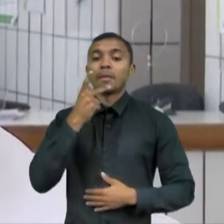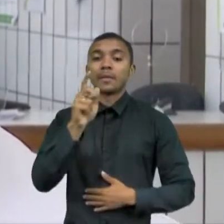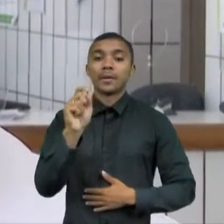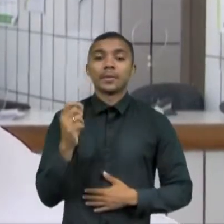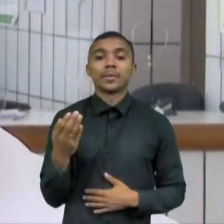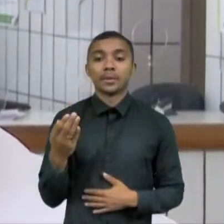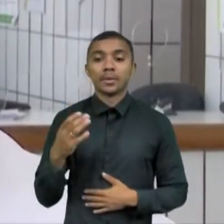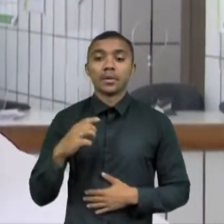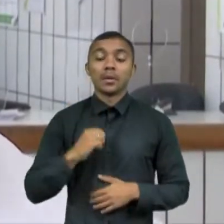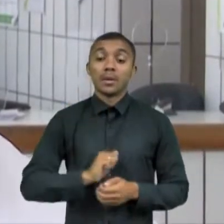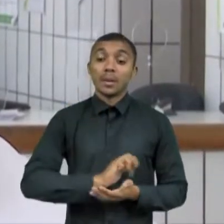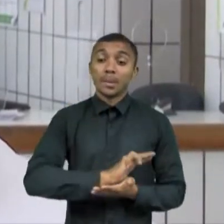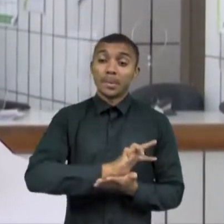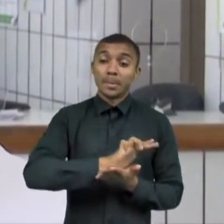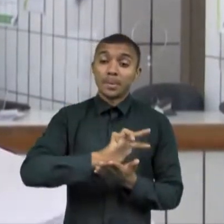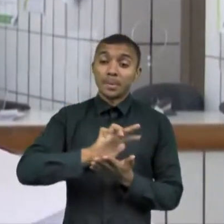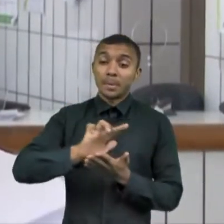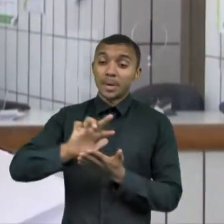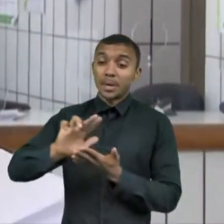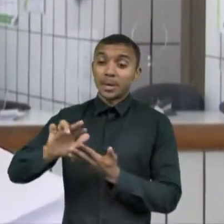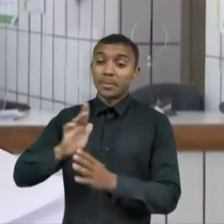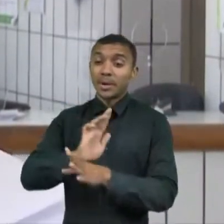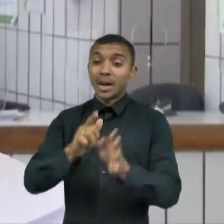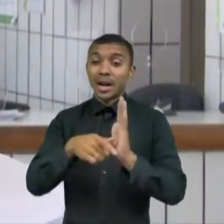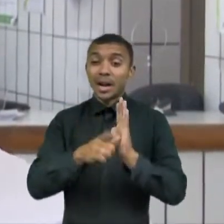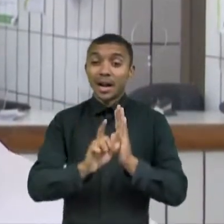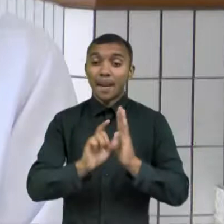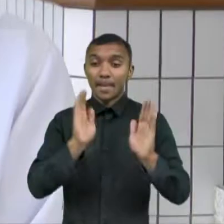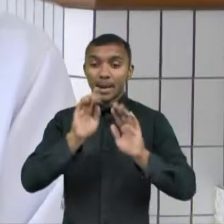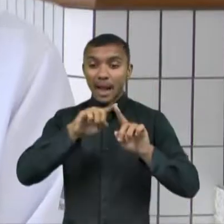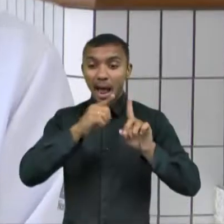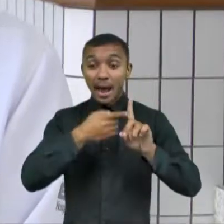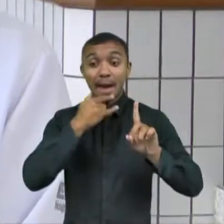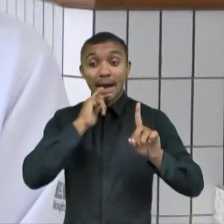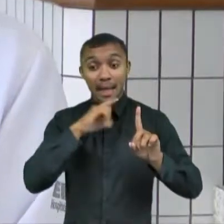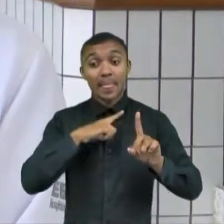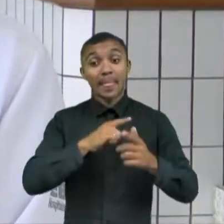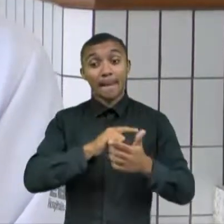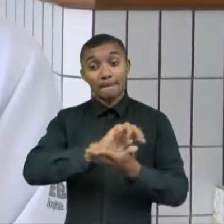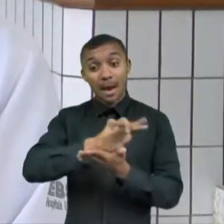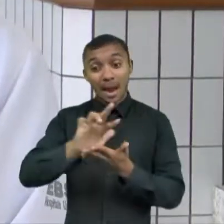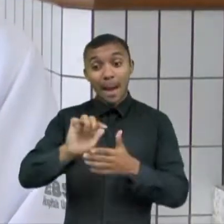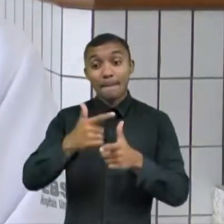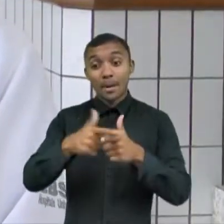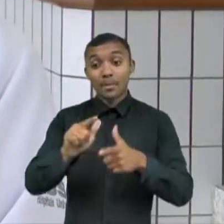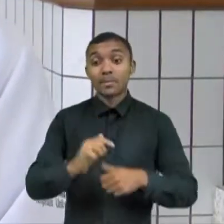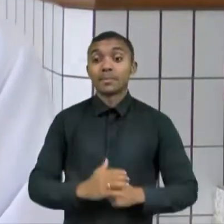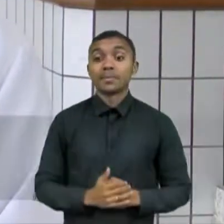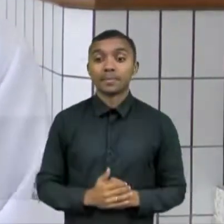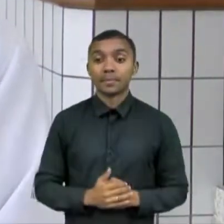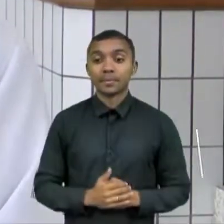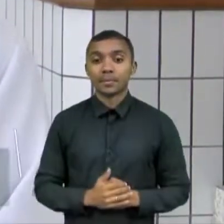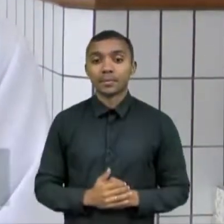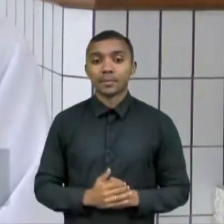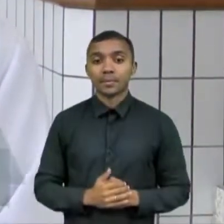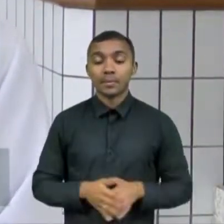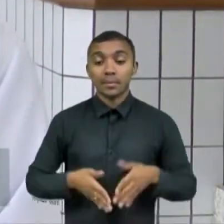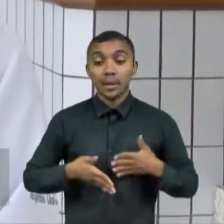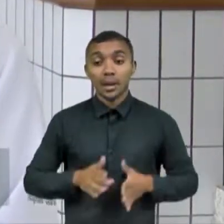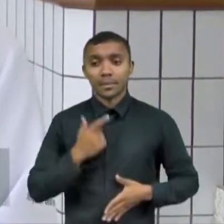malefícios causados pelo álcool durante a gravidez. Na maioria das vezes causa trabalho de parto prematuro,